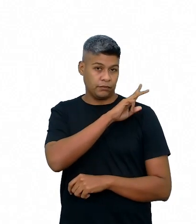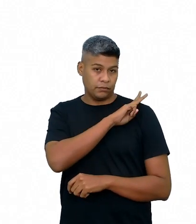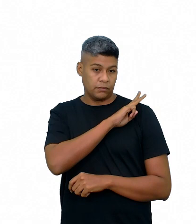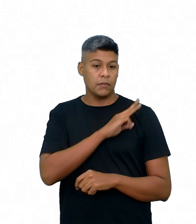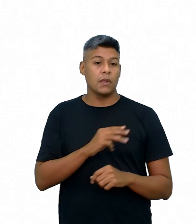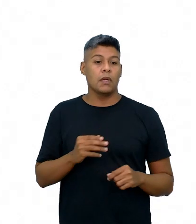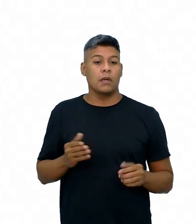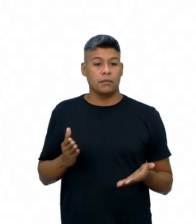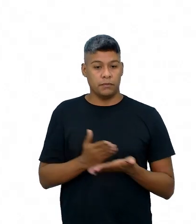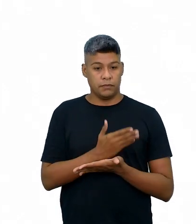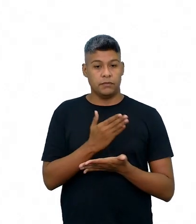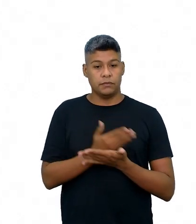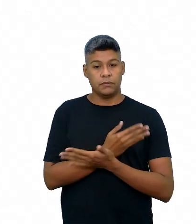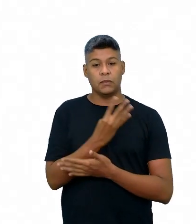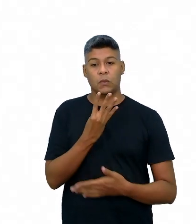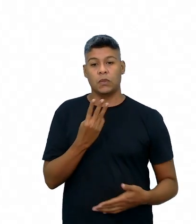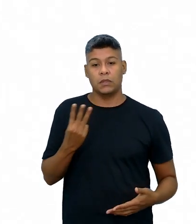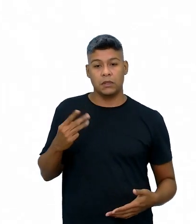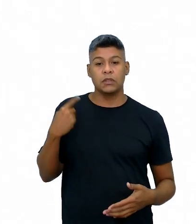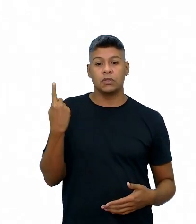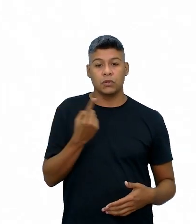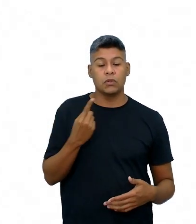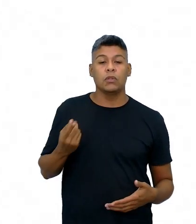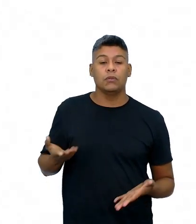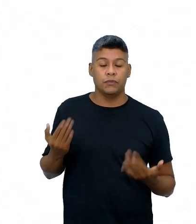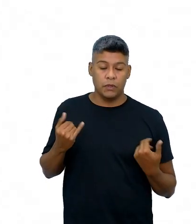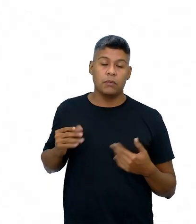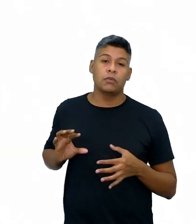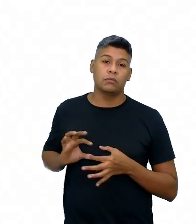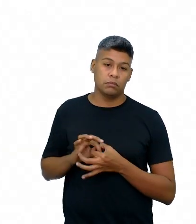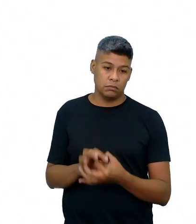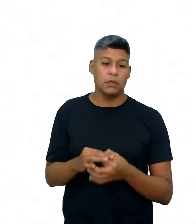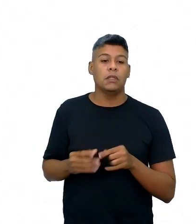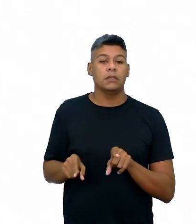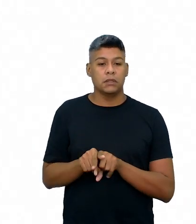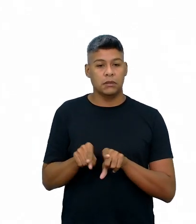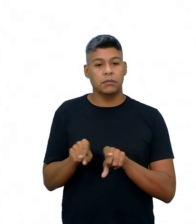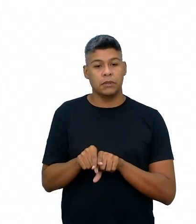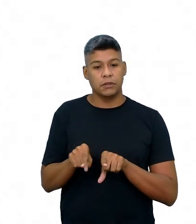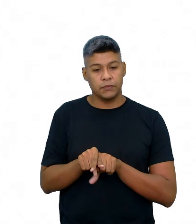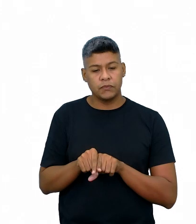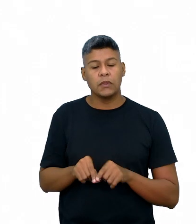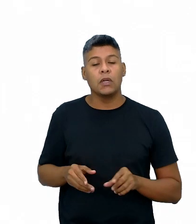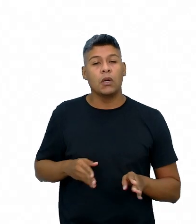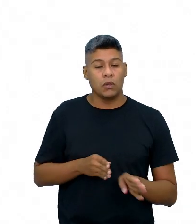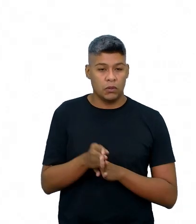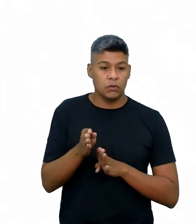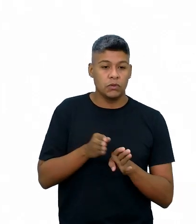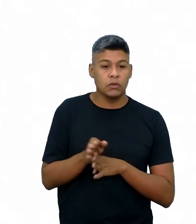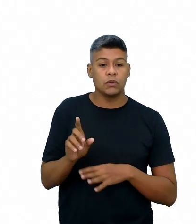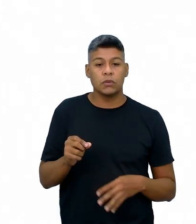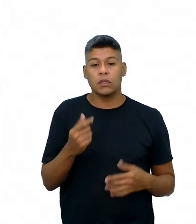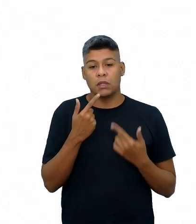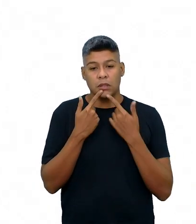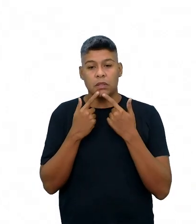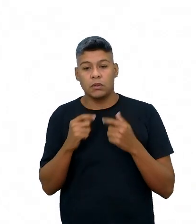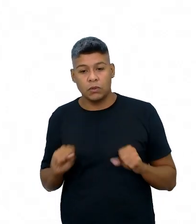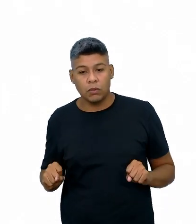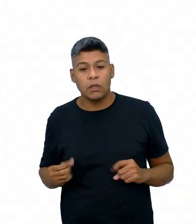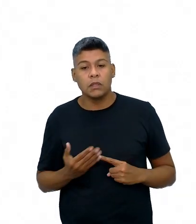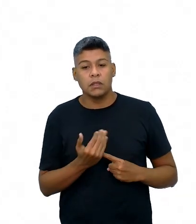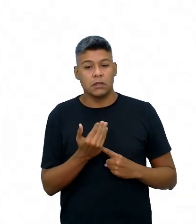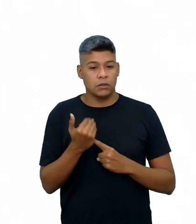43, nós vamos seguindo aqui também. Ele orienta que a área de linguagens e suas